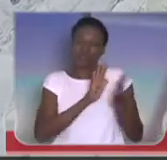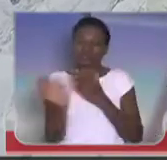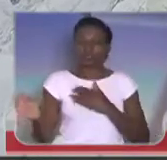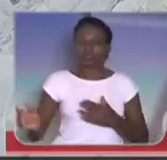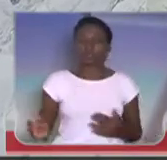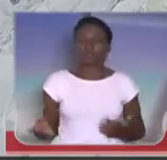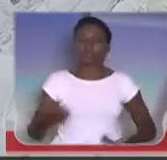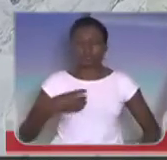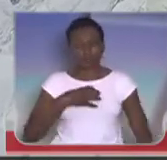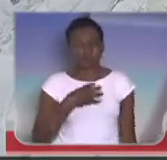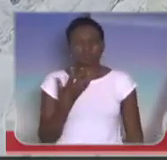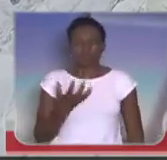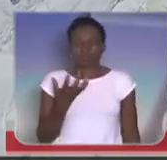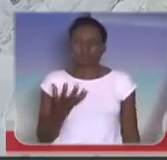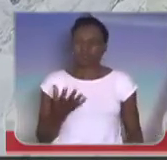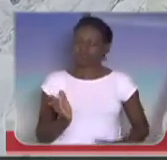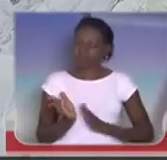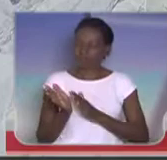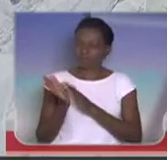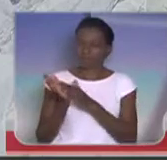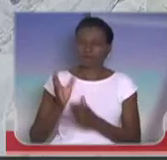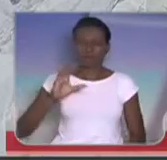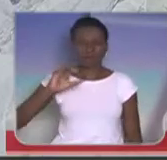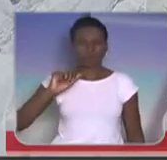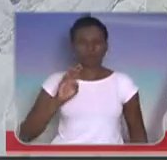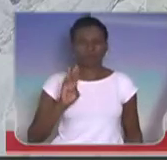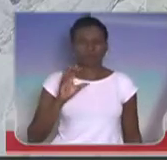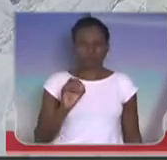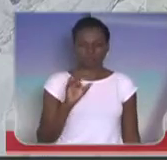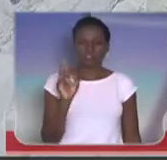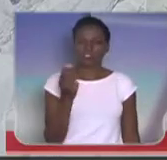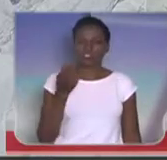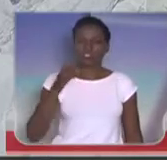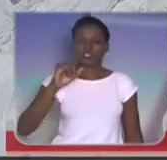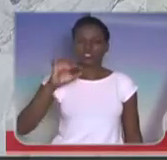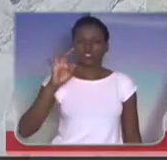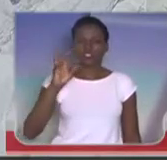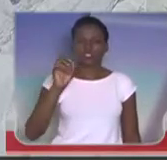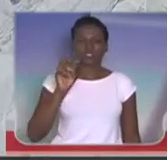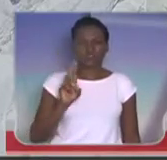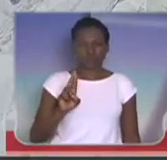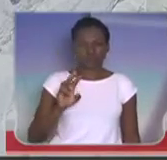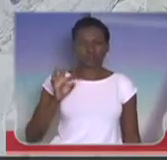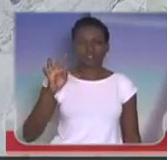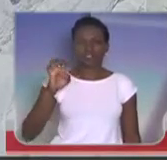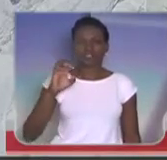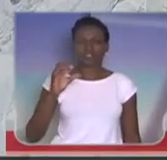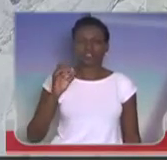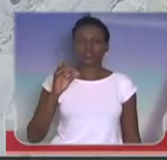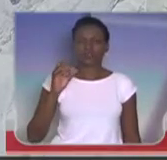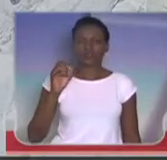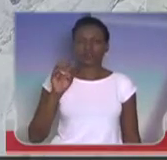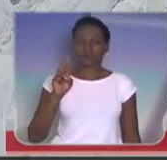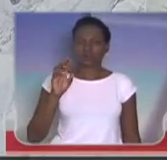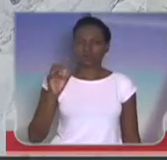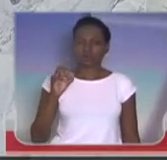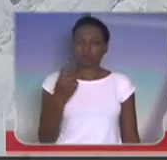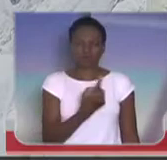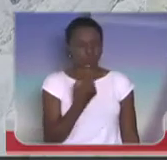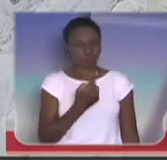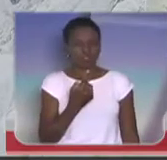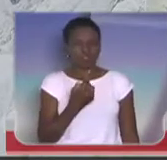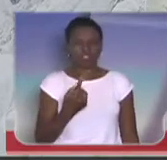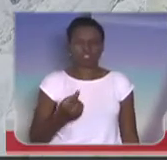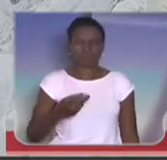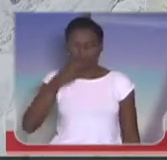Militar de Brasília, o cabo Heitor Teodoro, que sozinho salvou 20 pessoas. Isso é uma coisa interessante, porque muitas